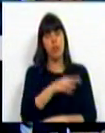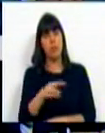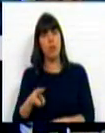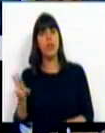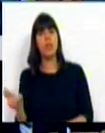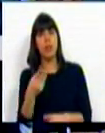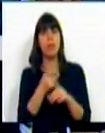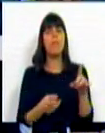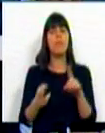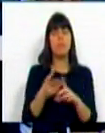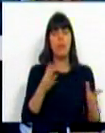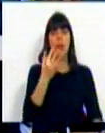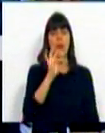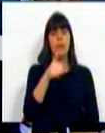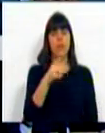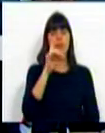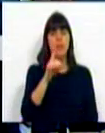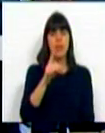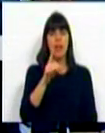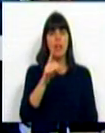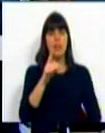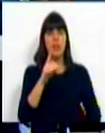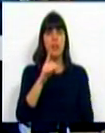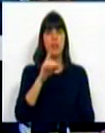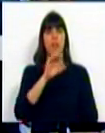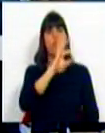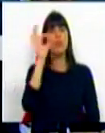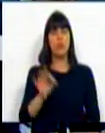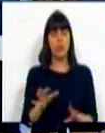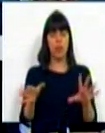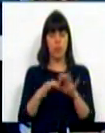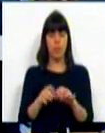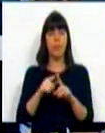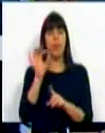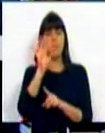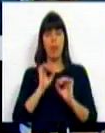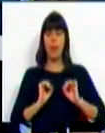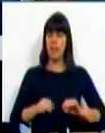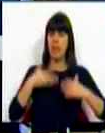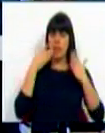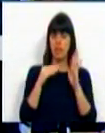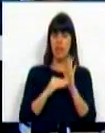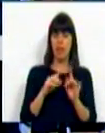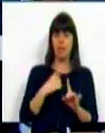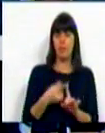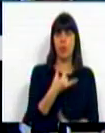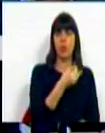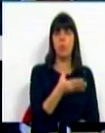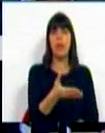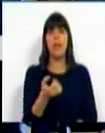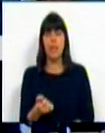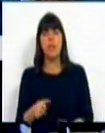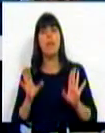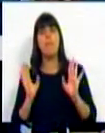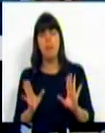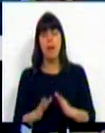euros, um aumento de 4,6% relativamente à dotação inicial de 2015. No